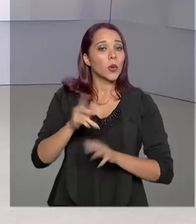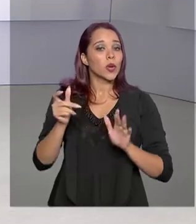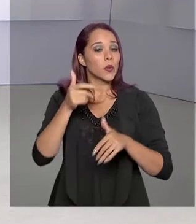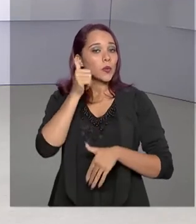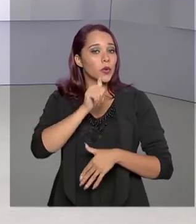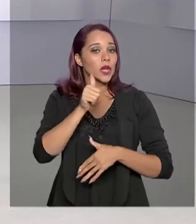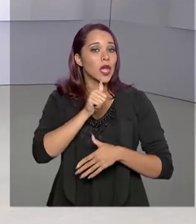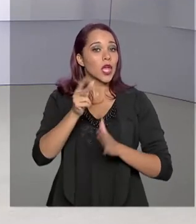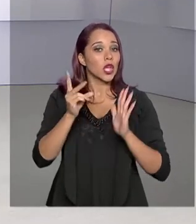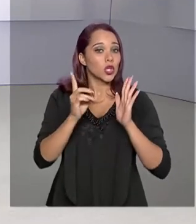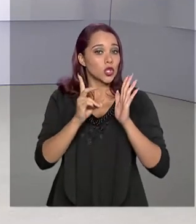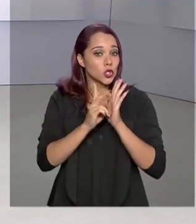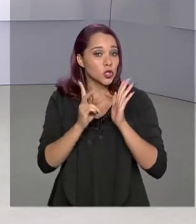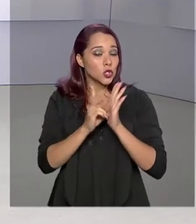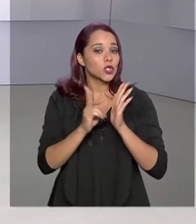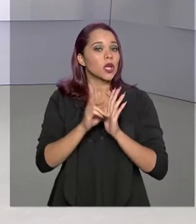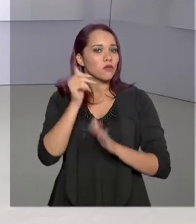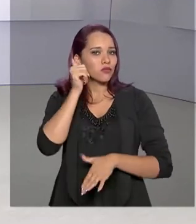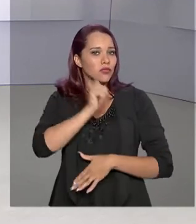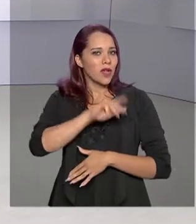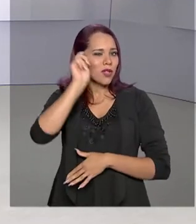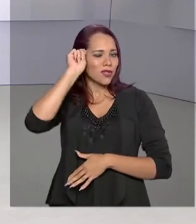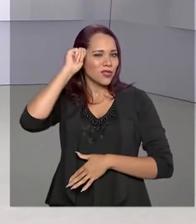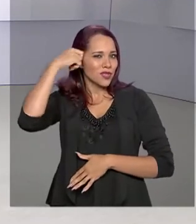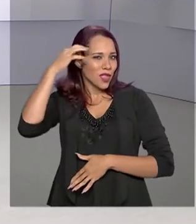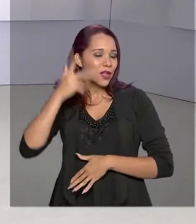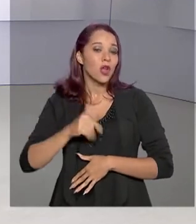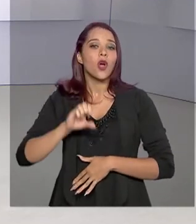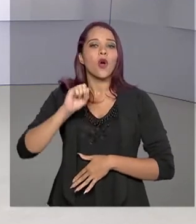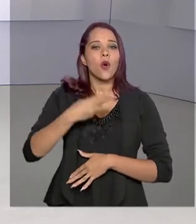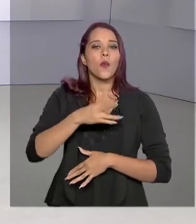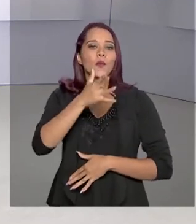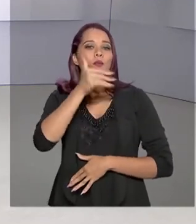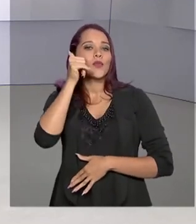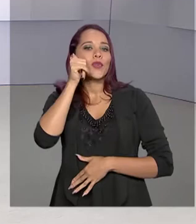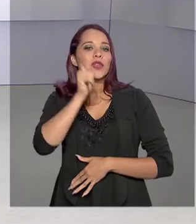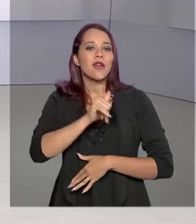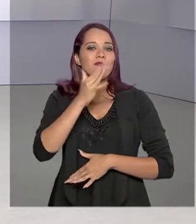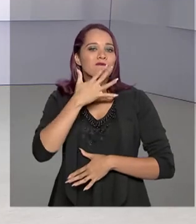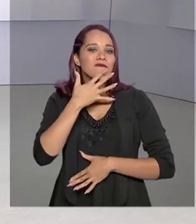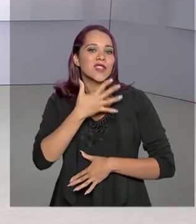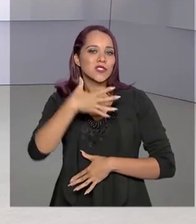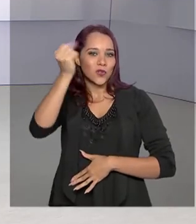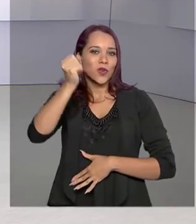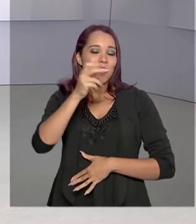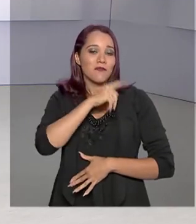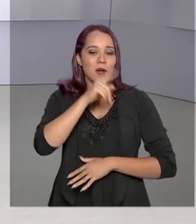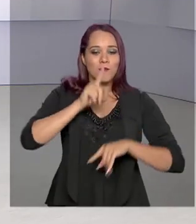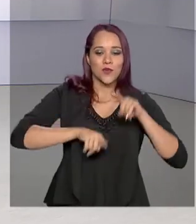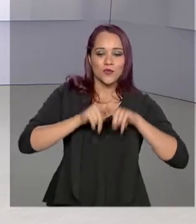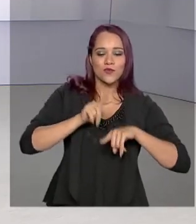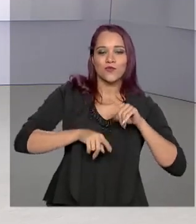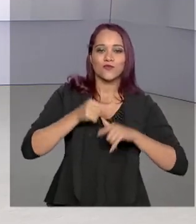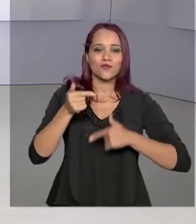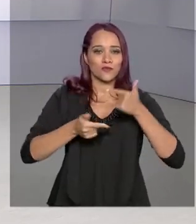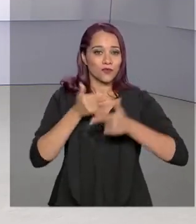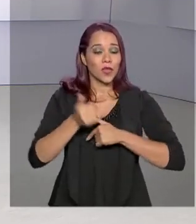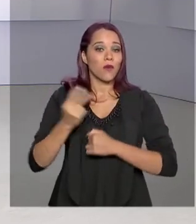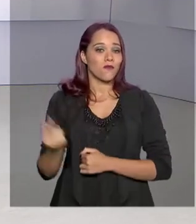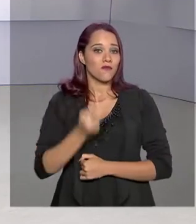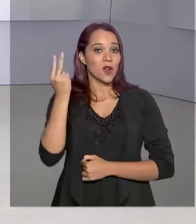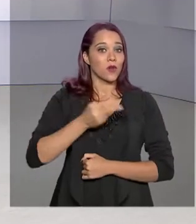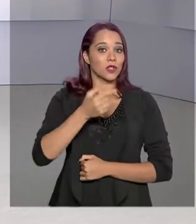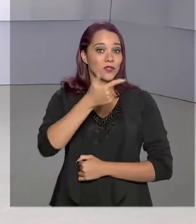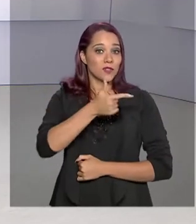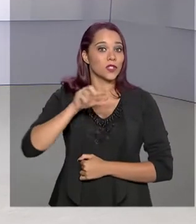e afrodescendentes. O empreendimento ou mulher vencedora receberá uma cesta de produtos e serviços equivalente ao valor